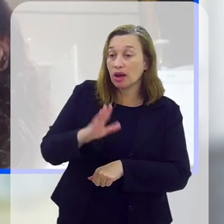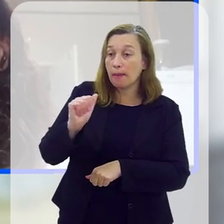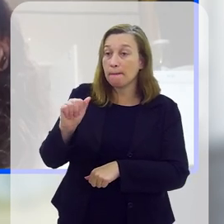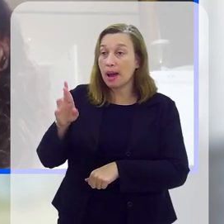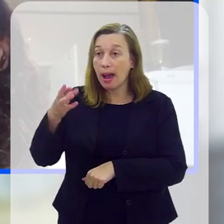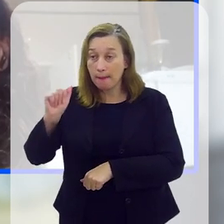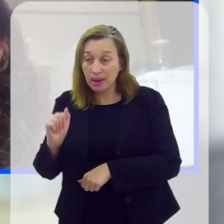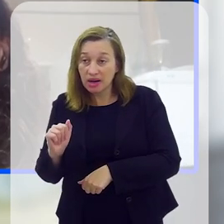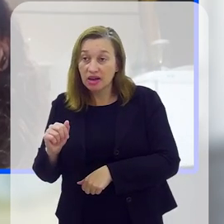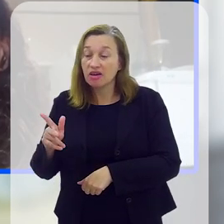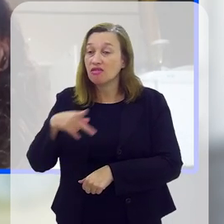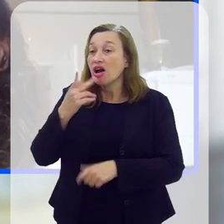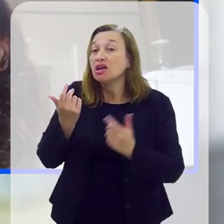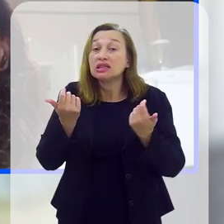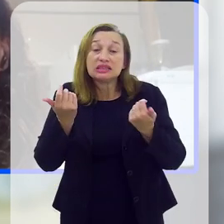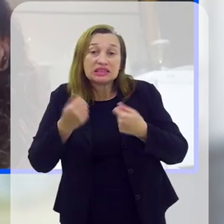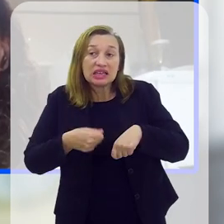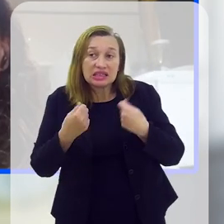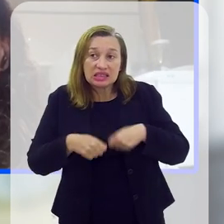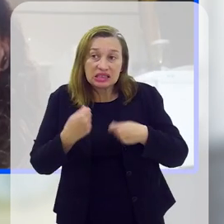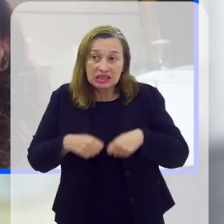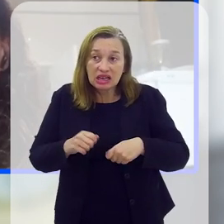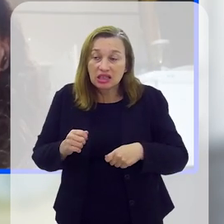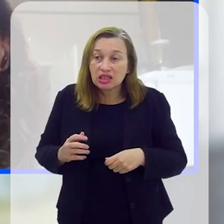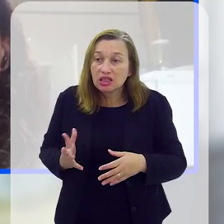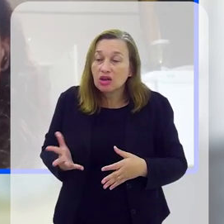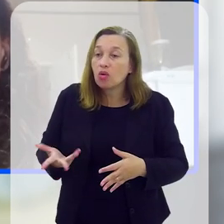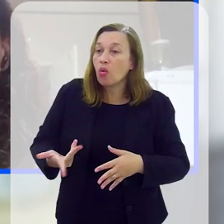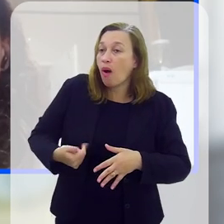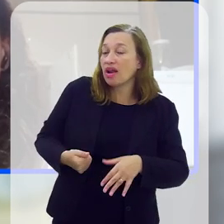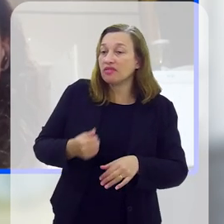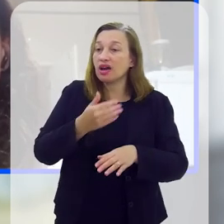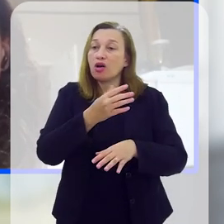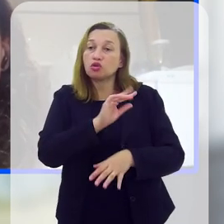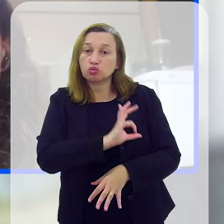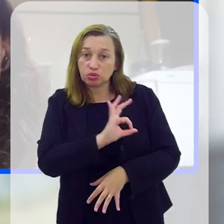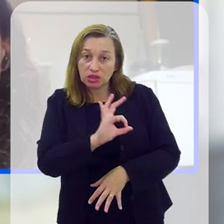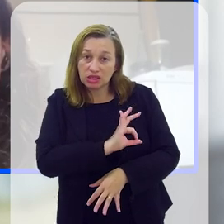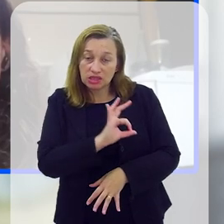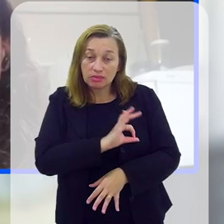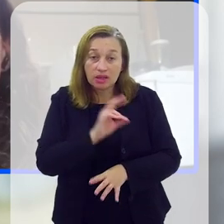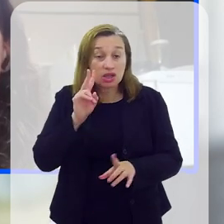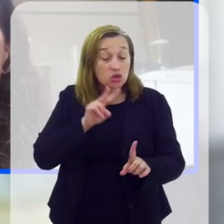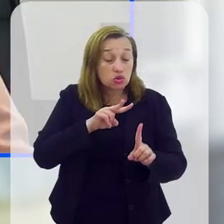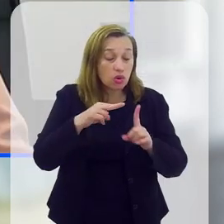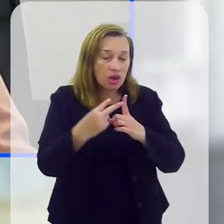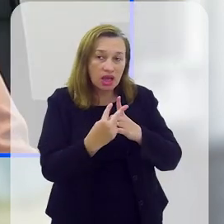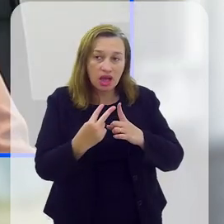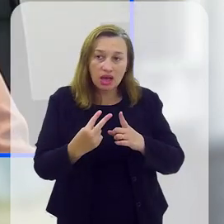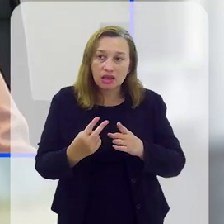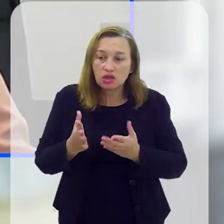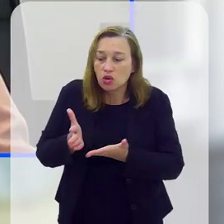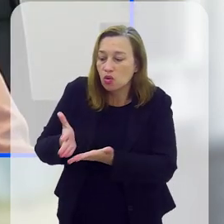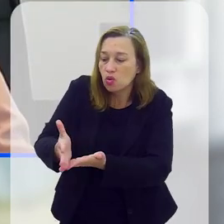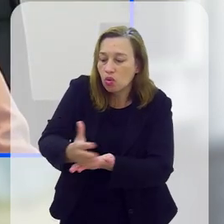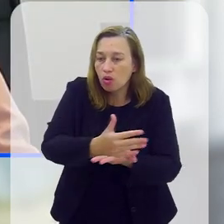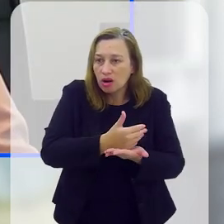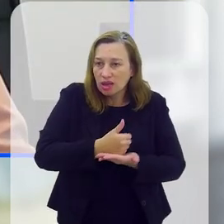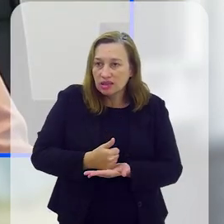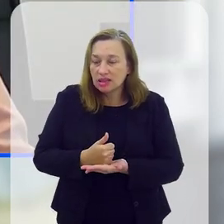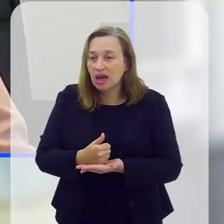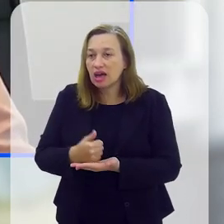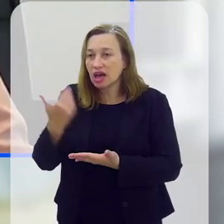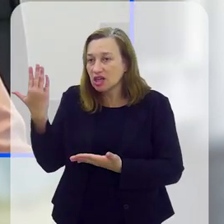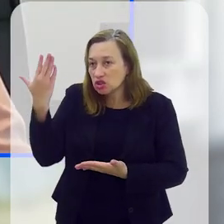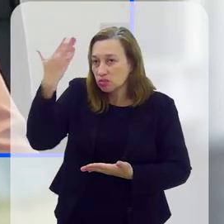que a doutora Bárbara nos diz da necessidade de qualificar os policiais para esse olhar da coleta